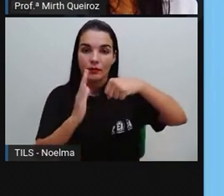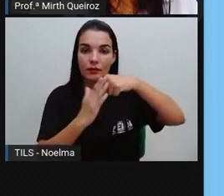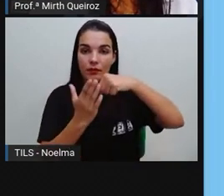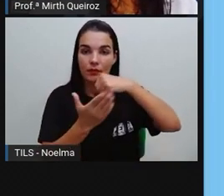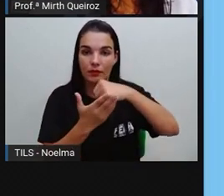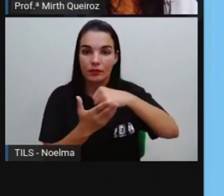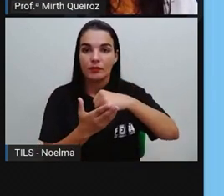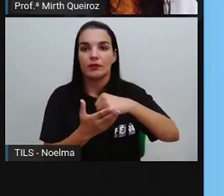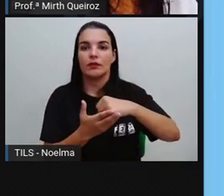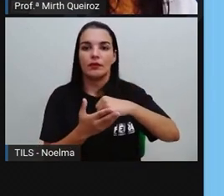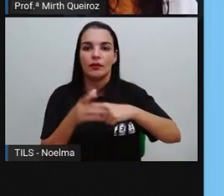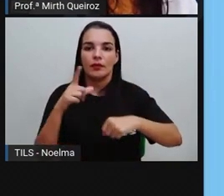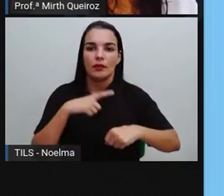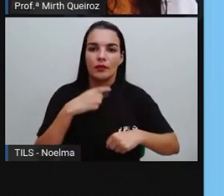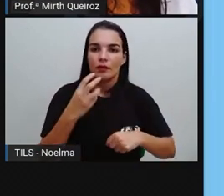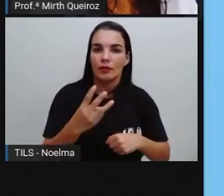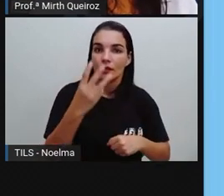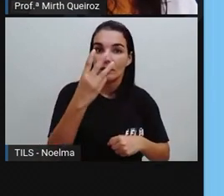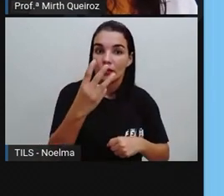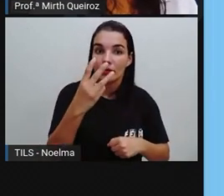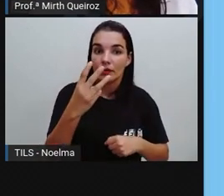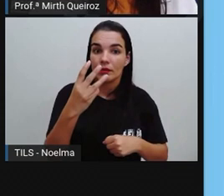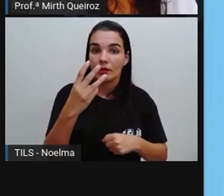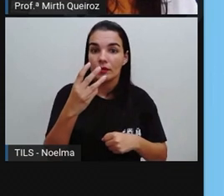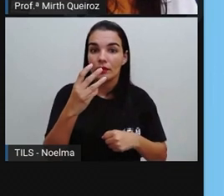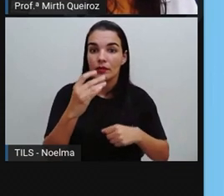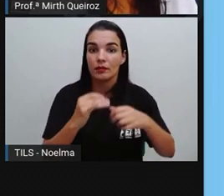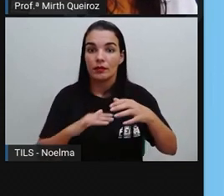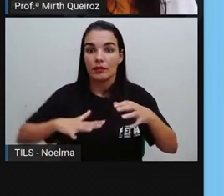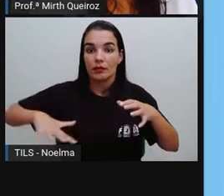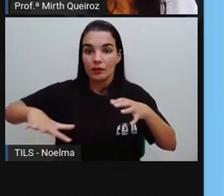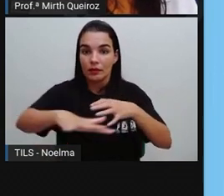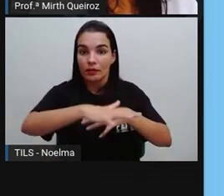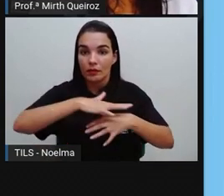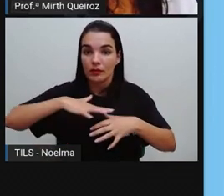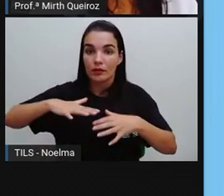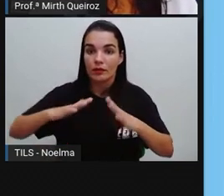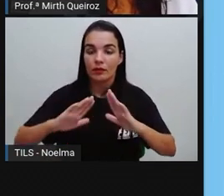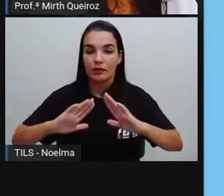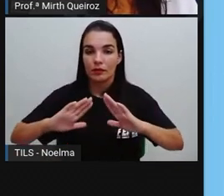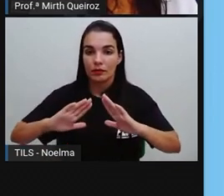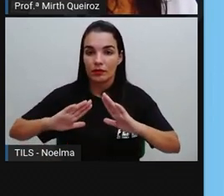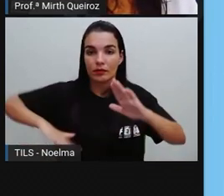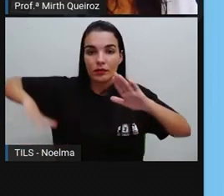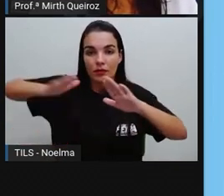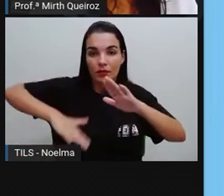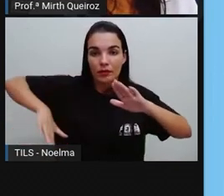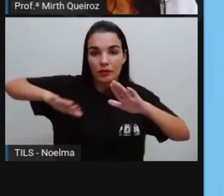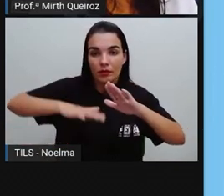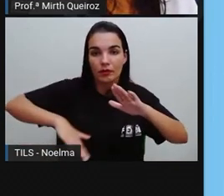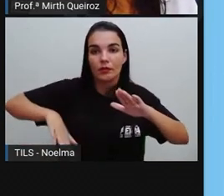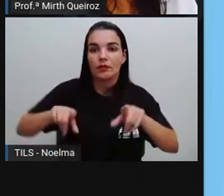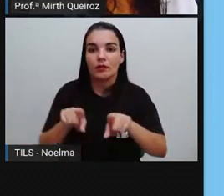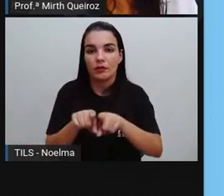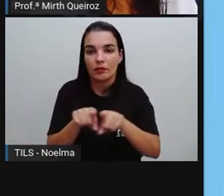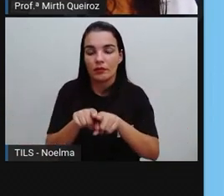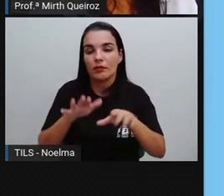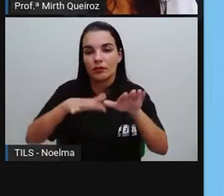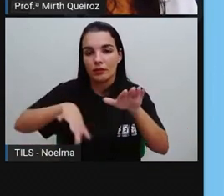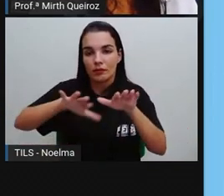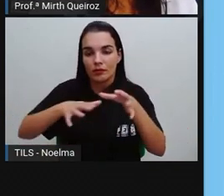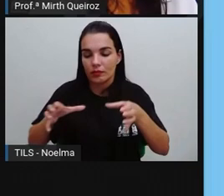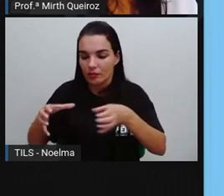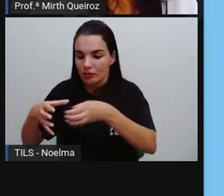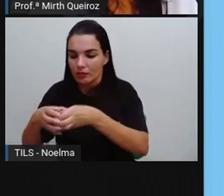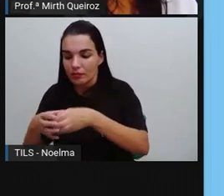bairros, desses 163 bairros, três deles são ilhas, que é a Ilha da Maré, Ilha dos Prades e Ilha de Bom Jesus dos Passos.